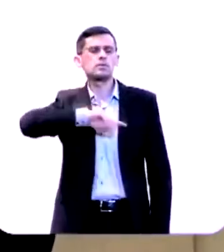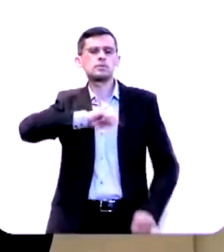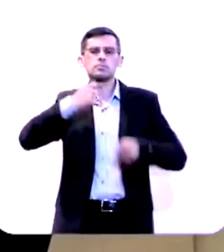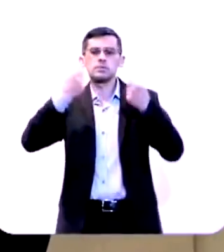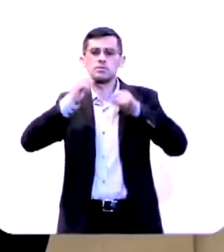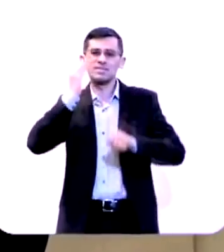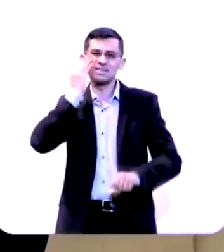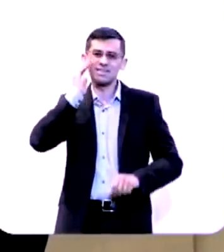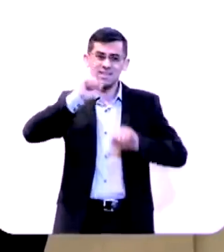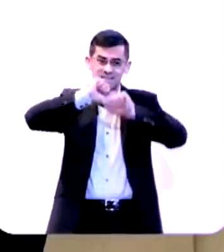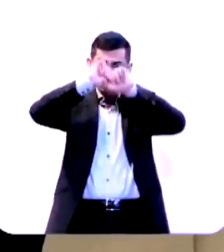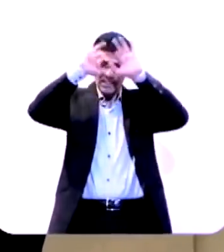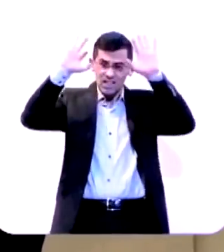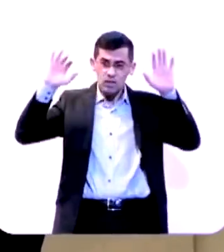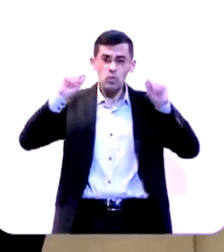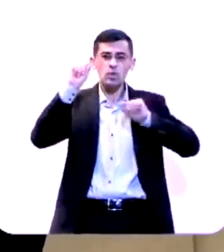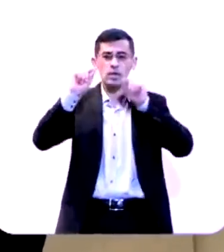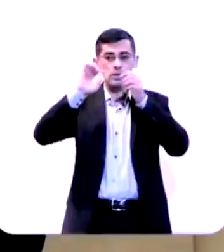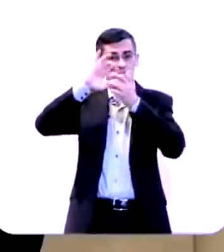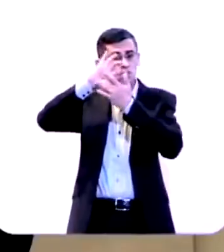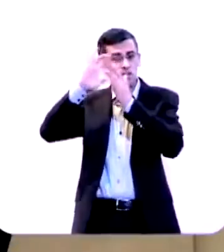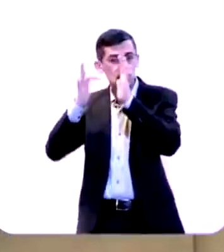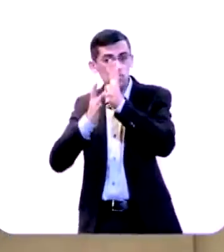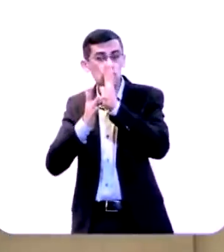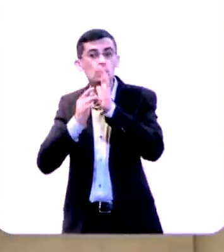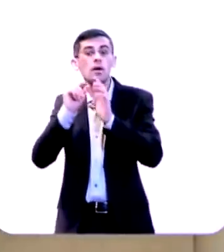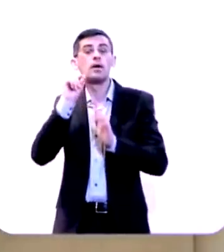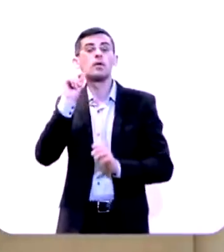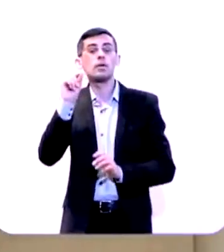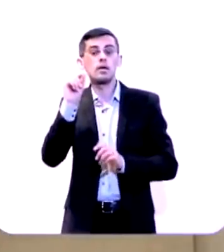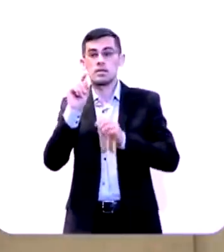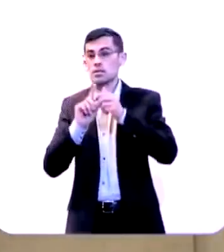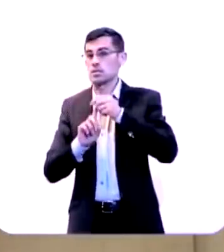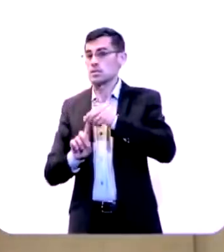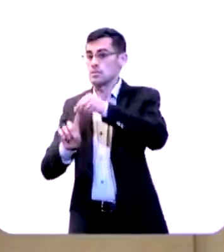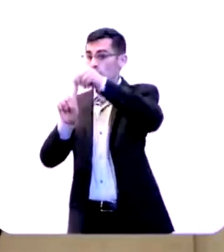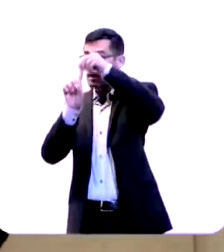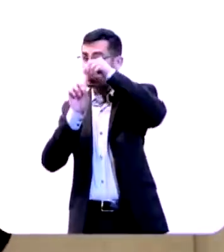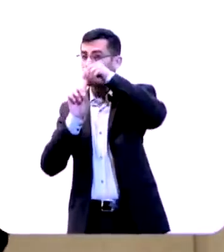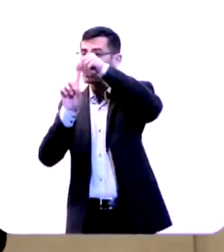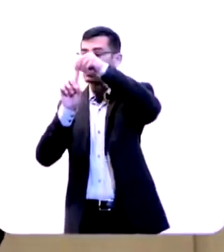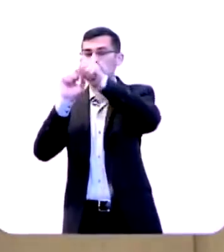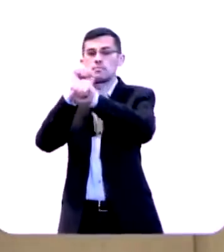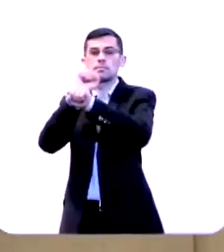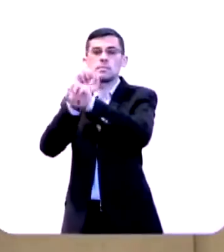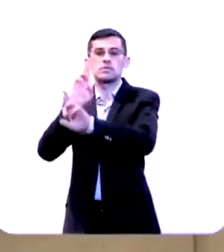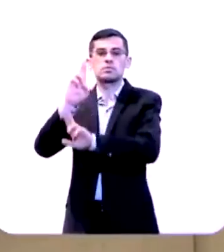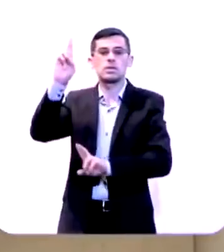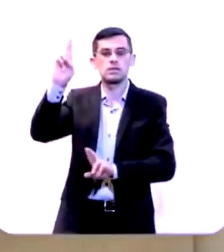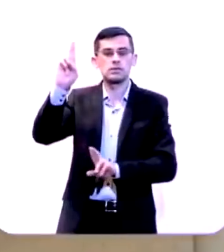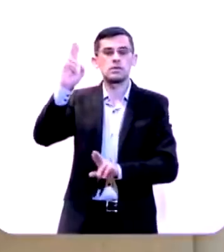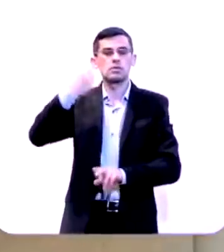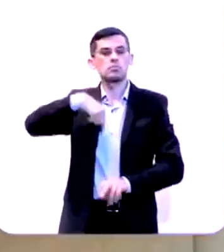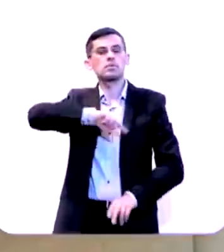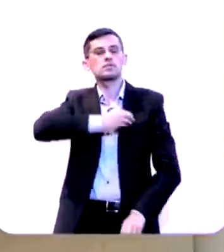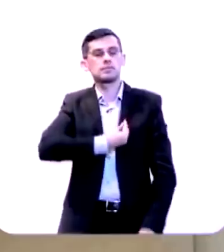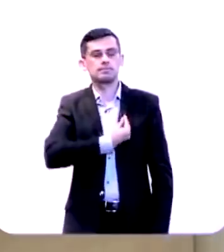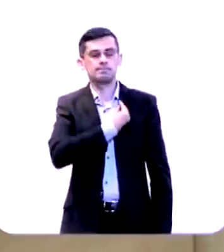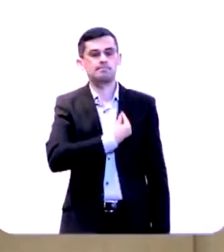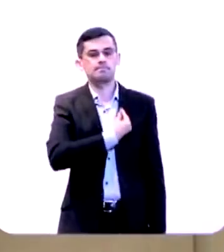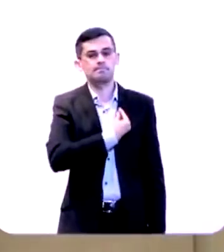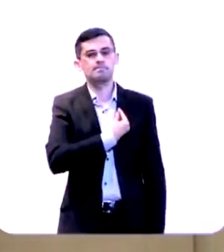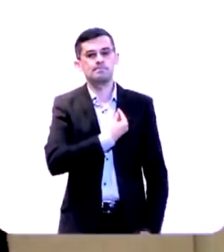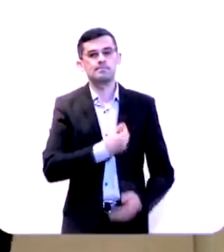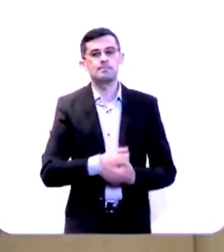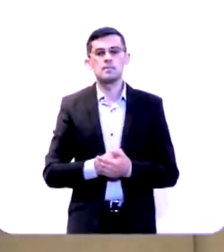entender que Jesus é não a última esperança ele é a única esperança pra cada um de nós